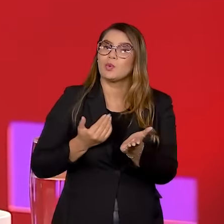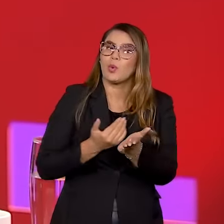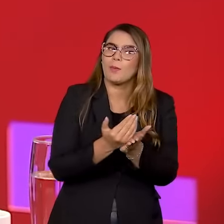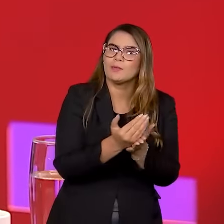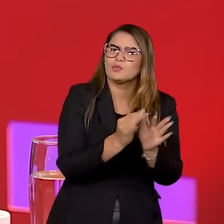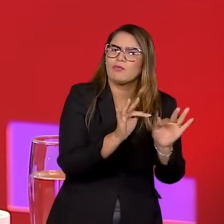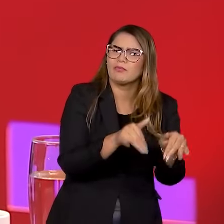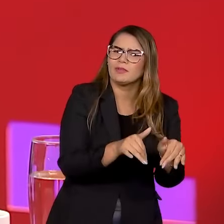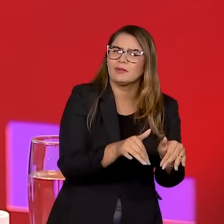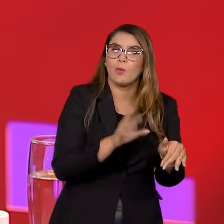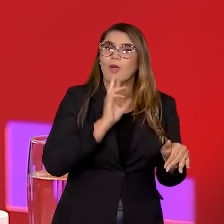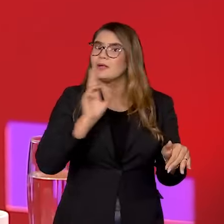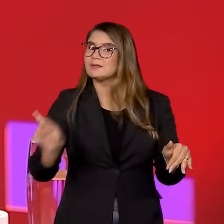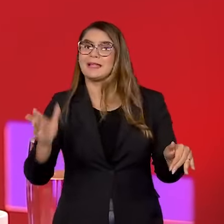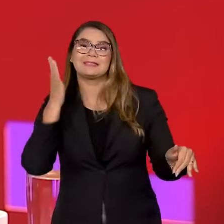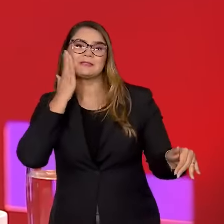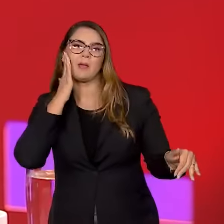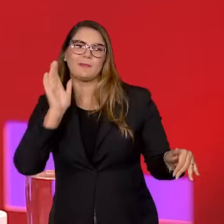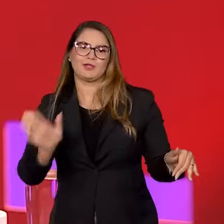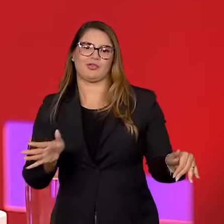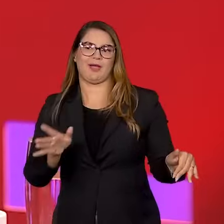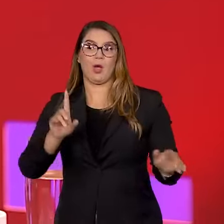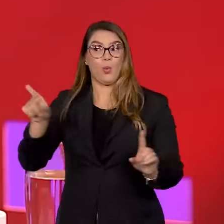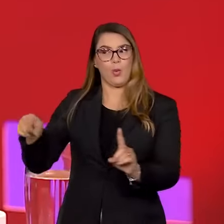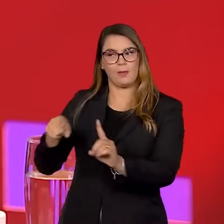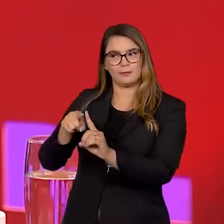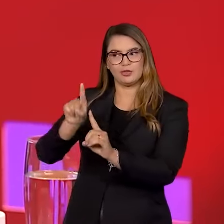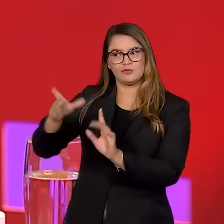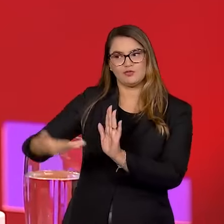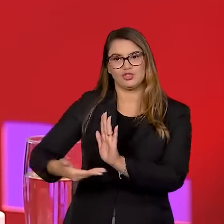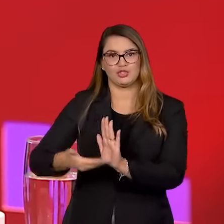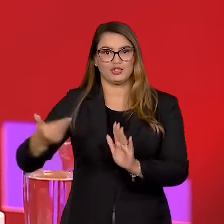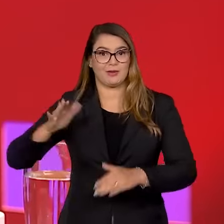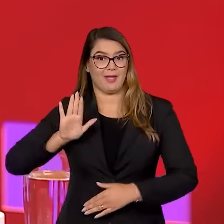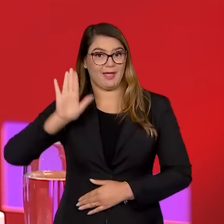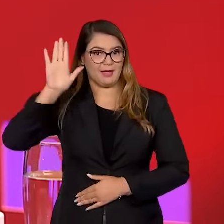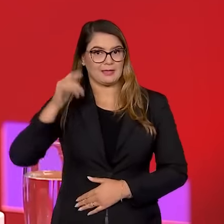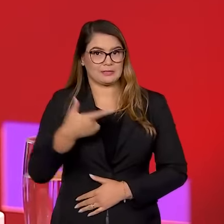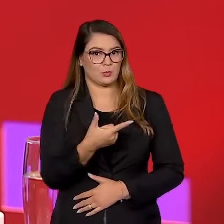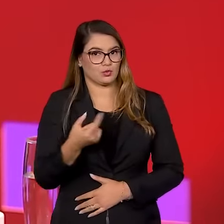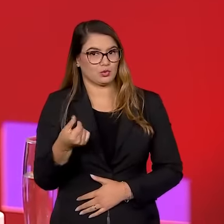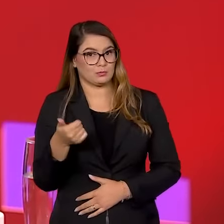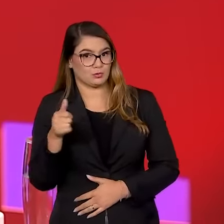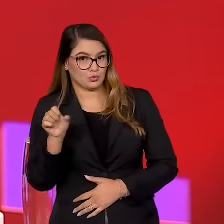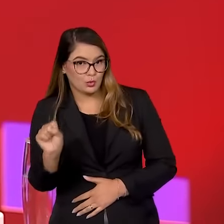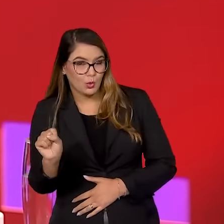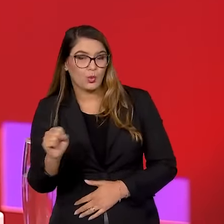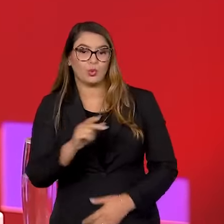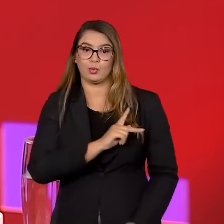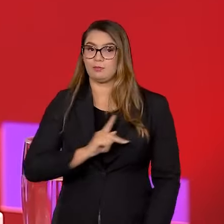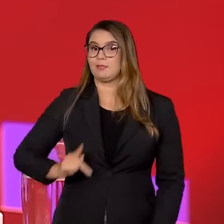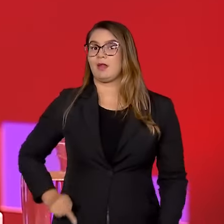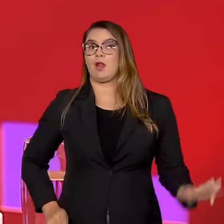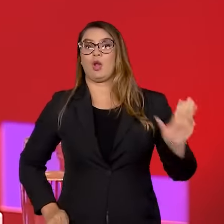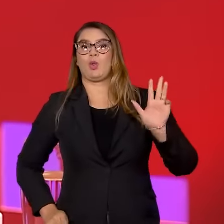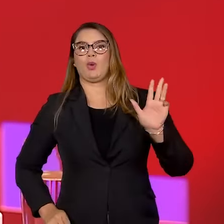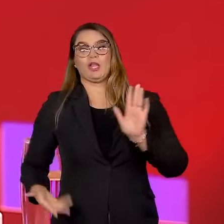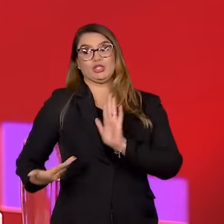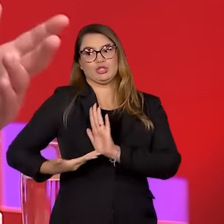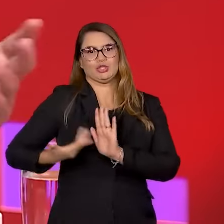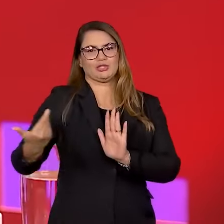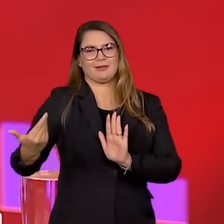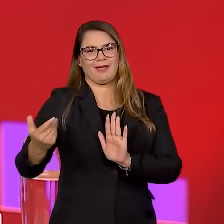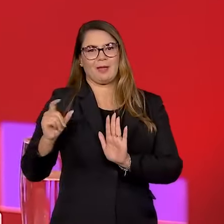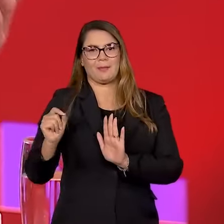pelo fim. O resultado a gente já sabia. O objetivo era, de fato, tirar das eleições de 2018 o presidente Lula, né? Para